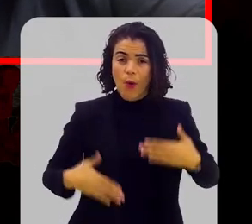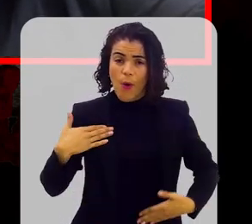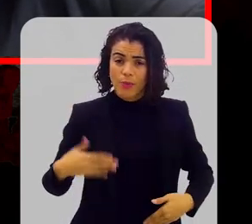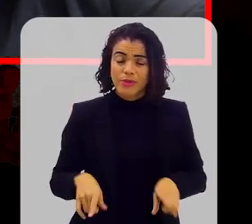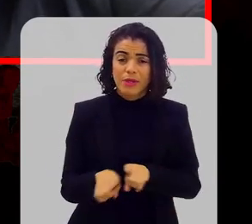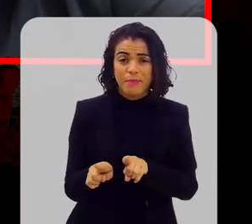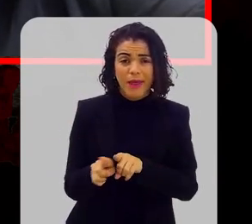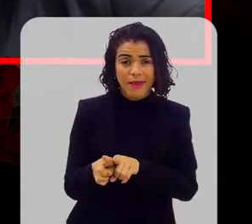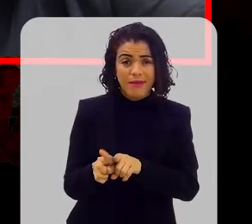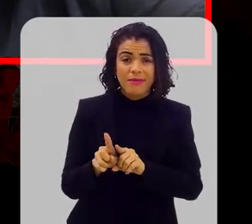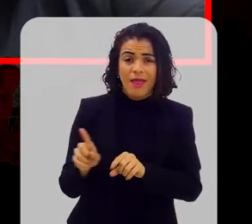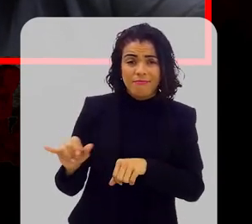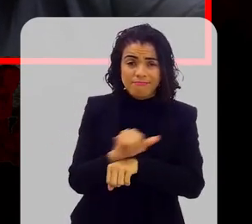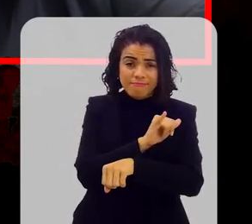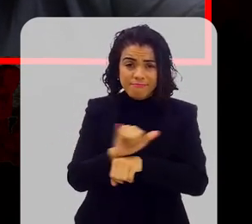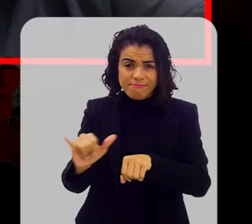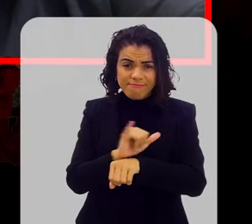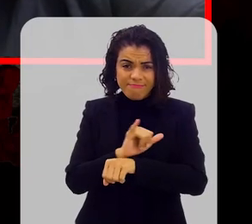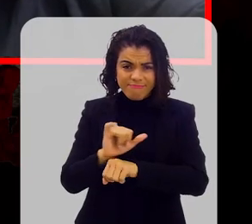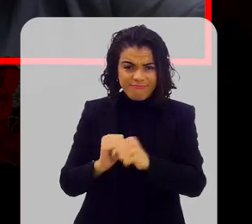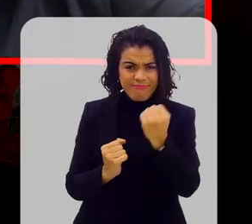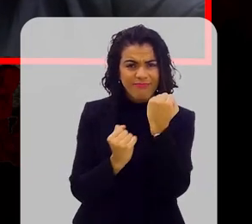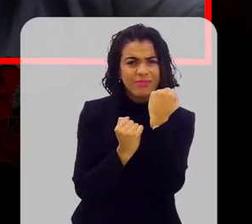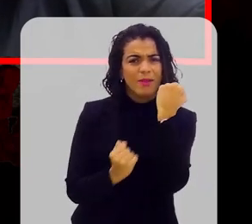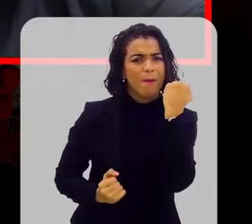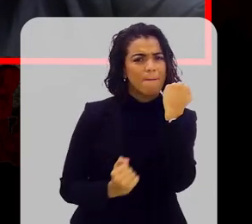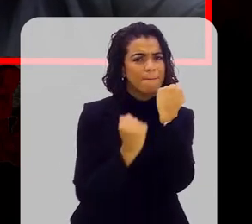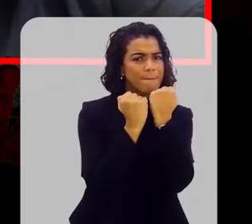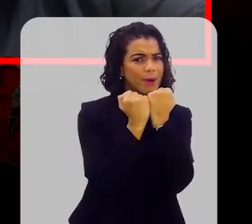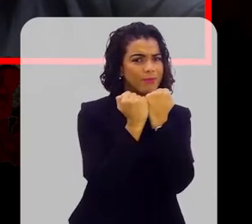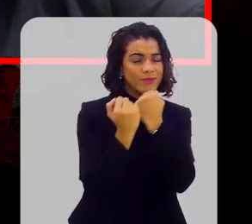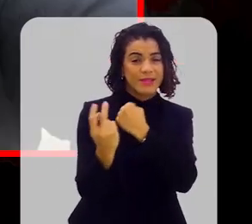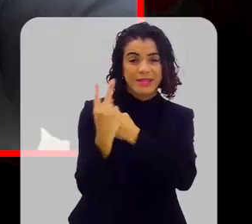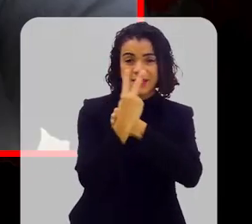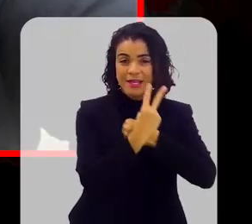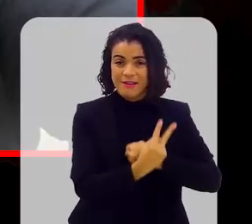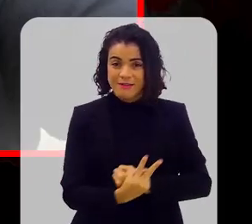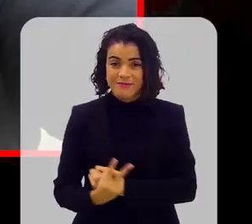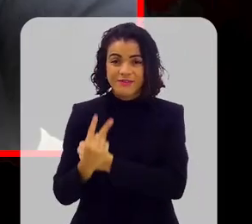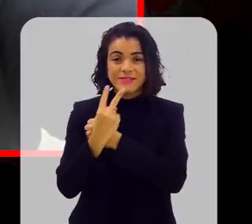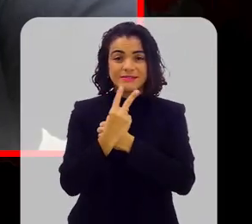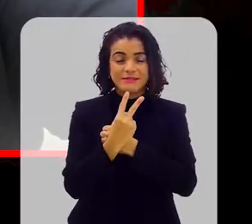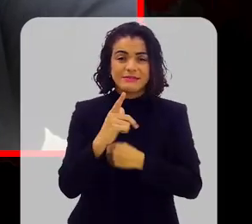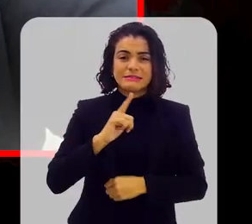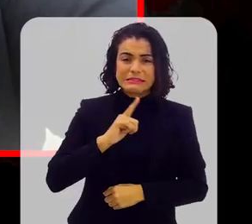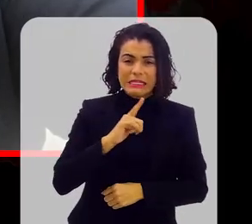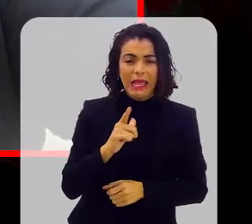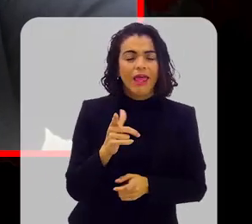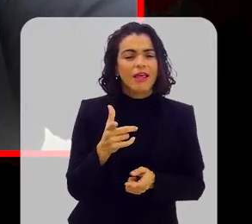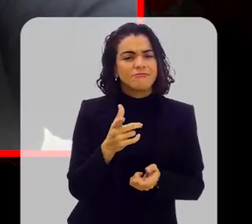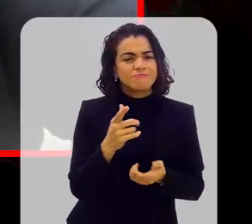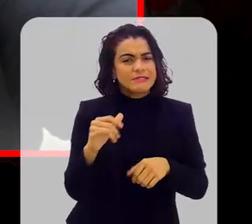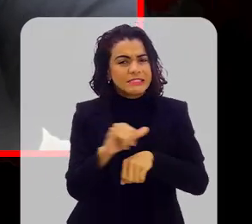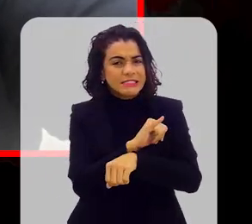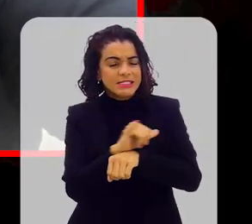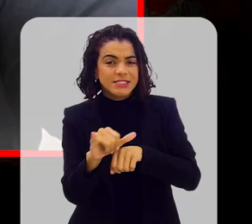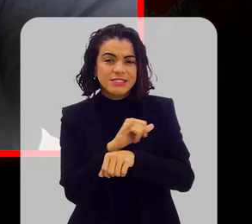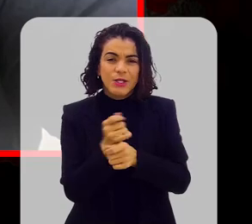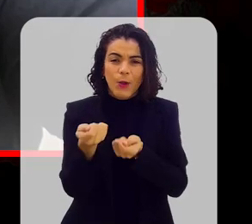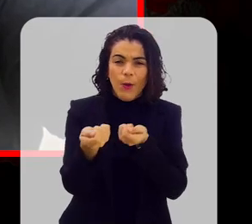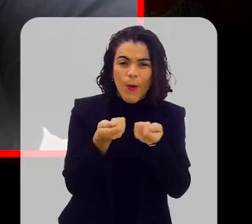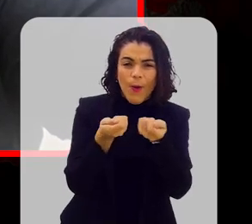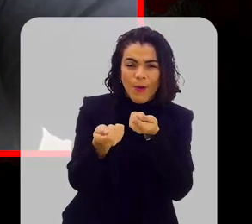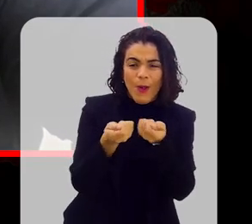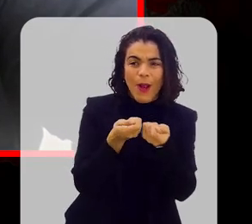mecanismos de defesa também, mecanismos através dos quais as células são reguladas, são controladas, mecanismos